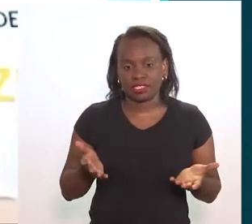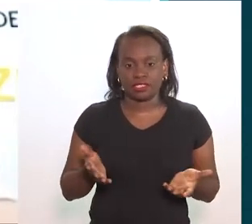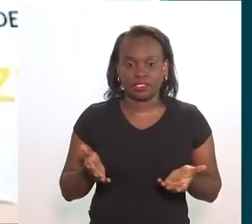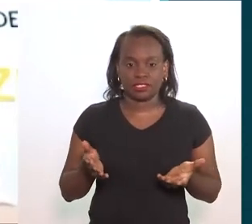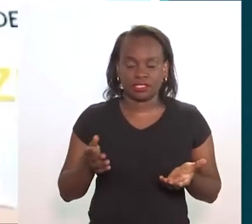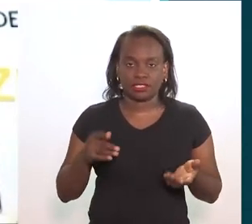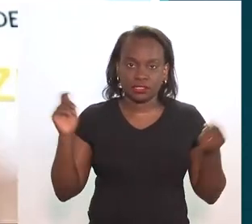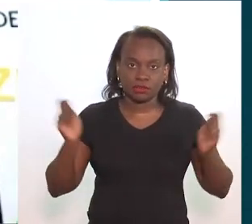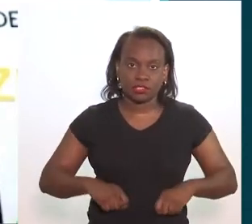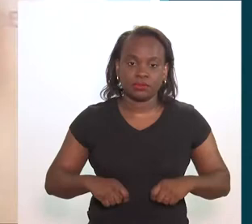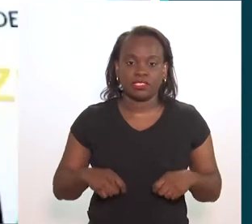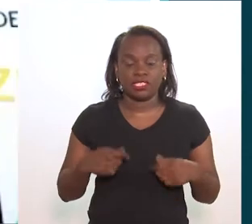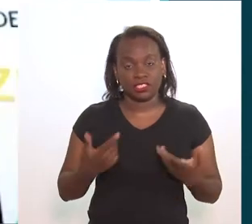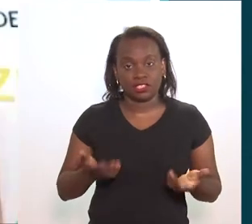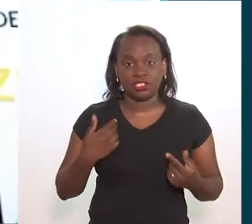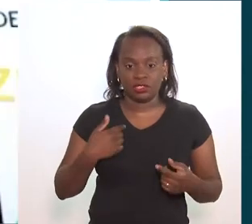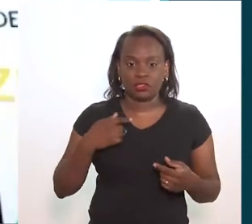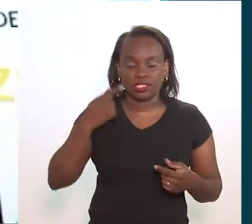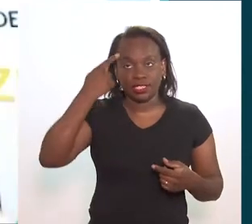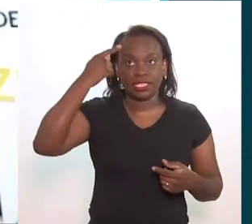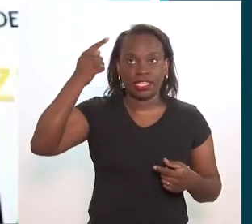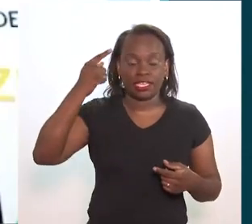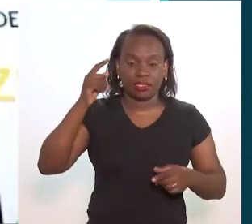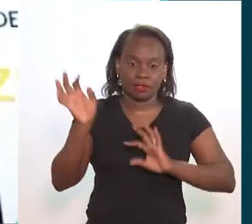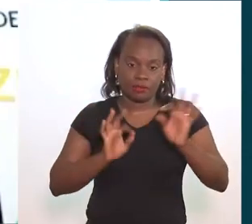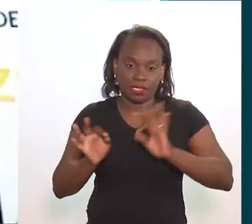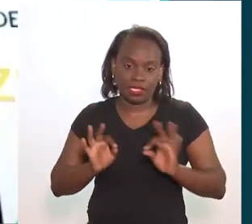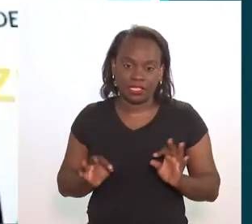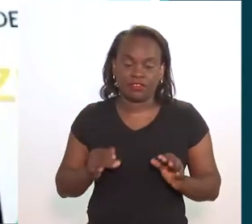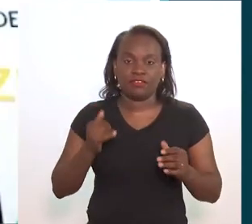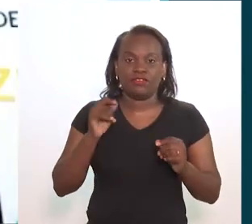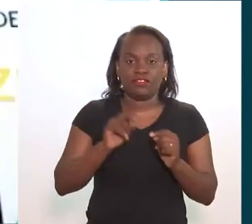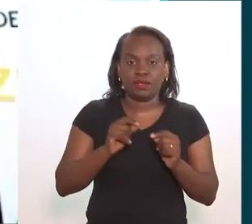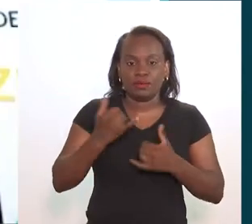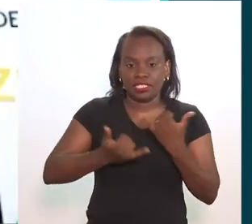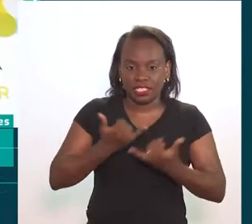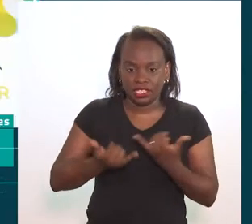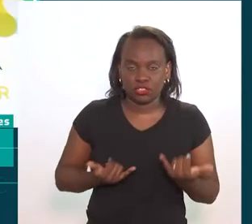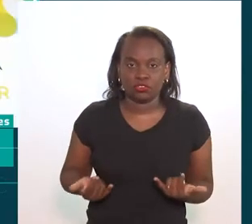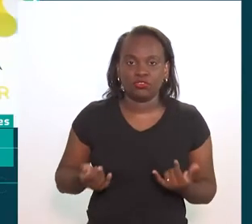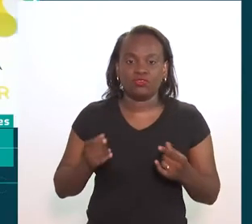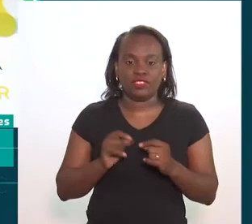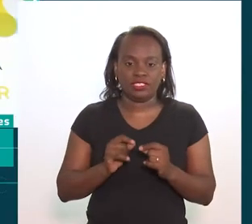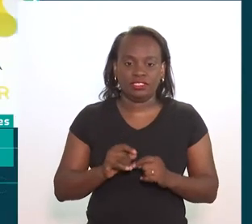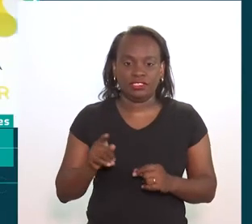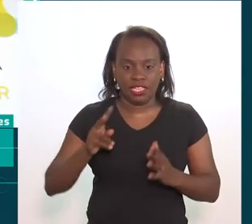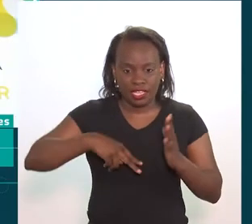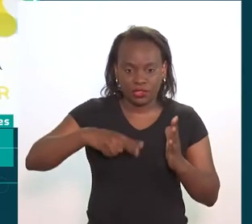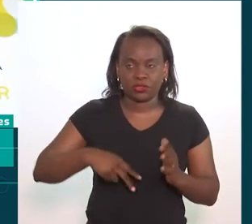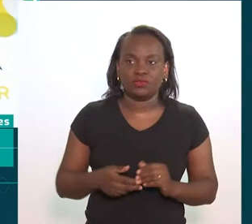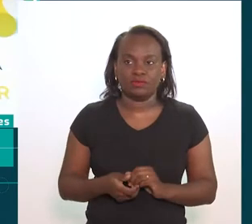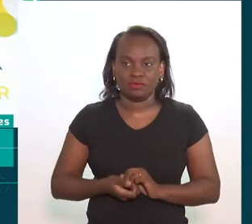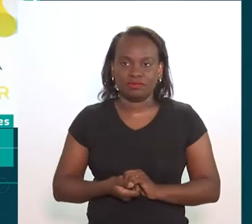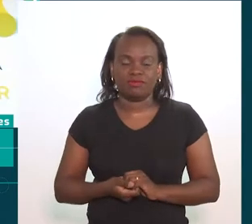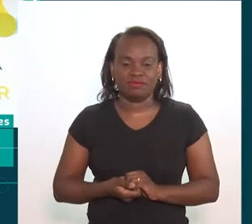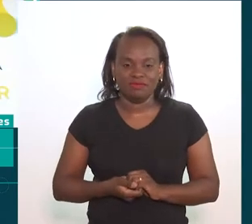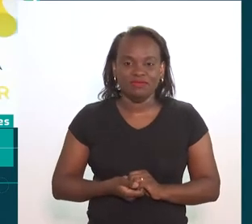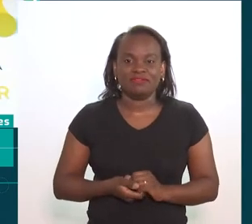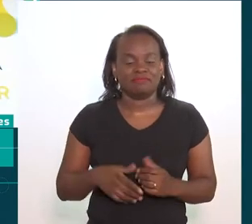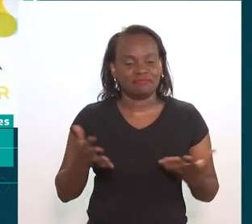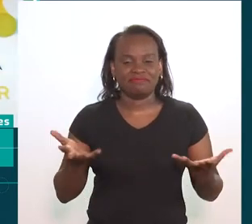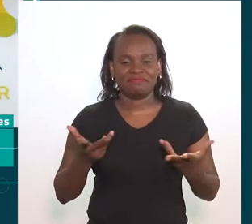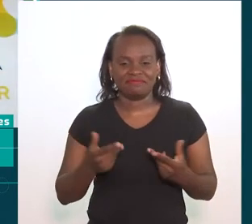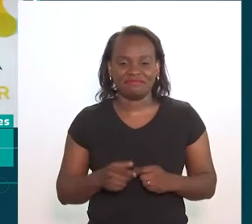essa possibilidade, foi que tivemos a ideia de fazer o Fabrinquedo, fazer lendo.